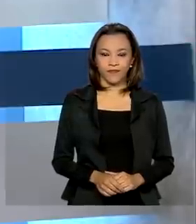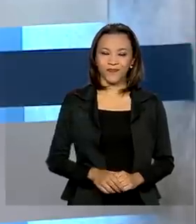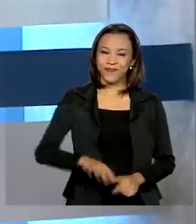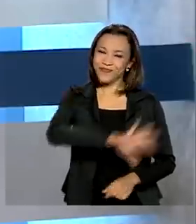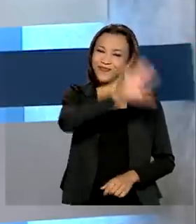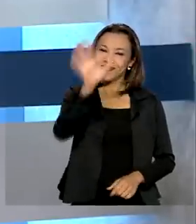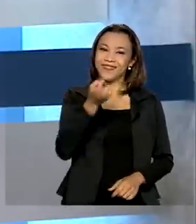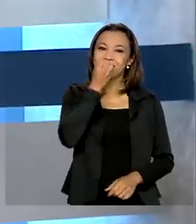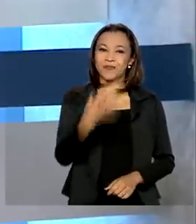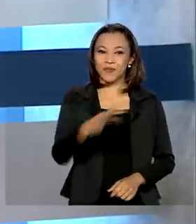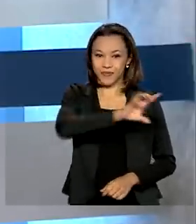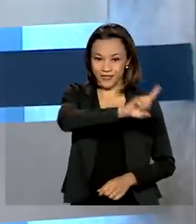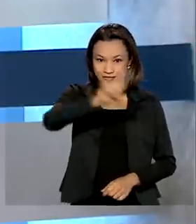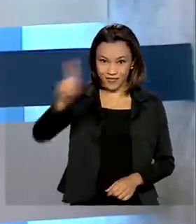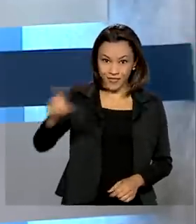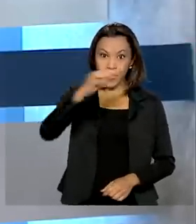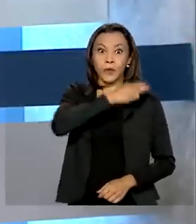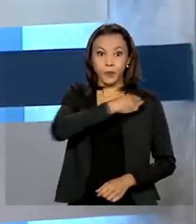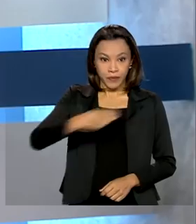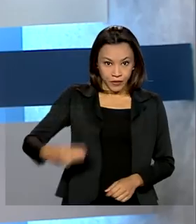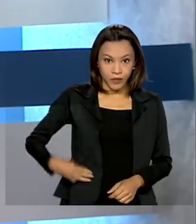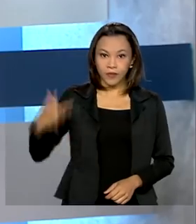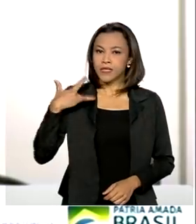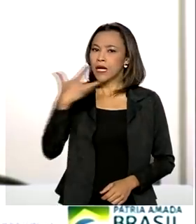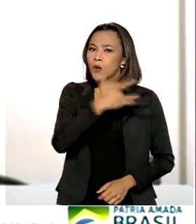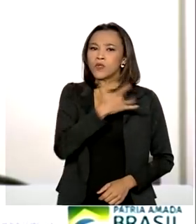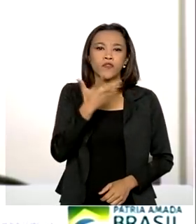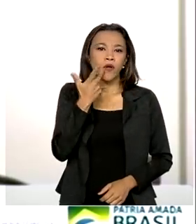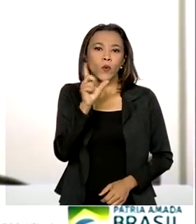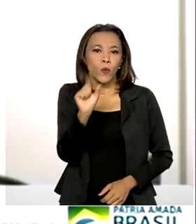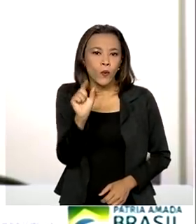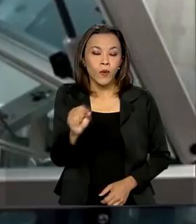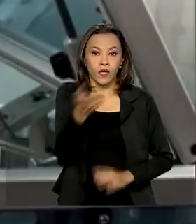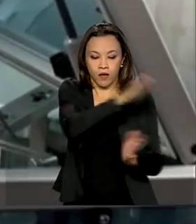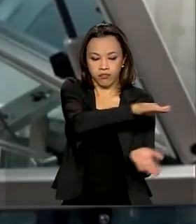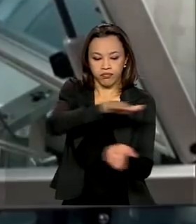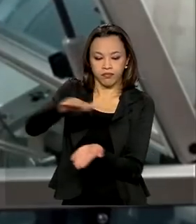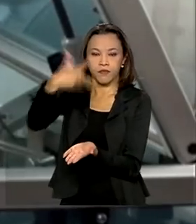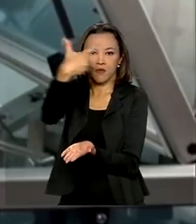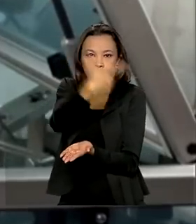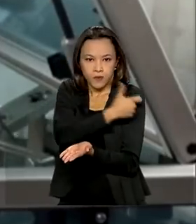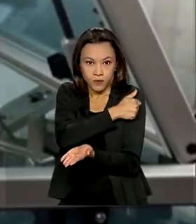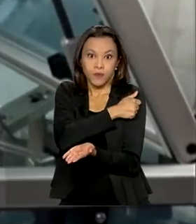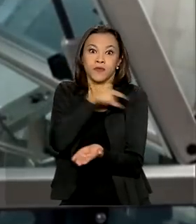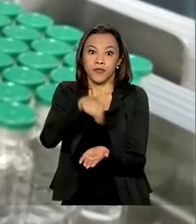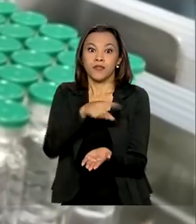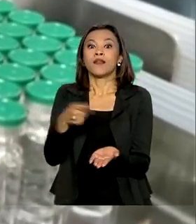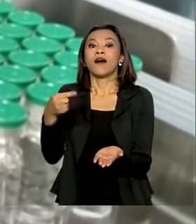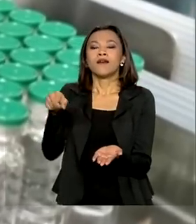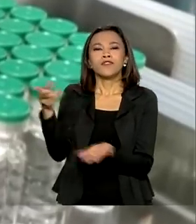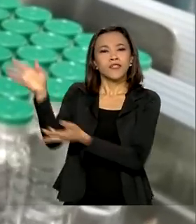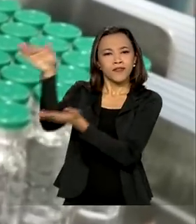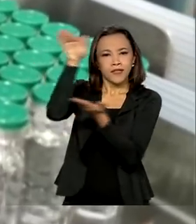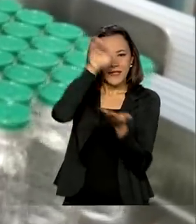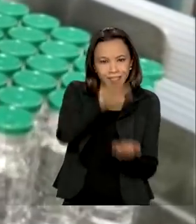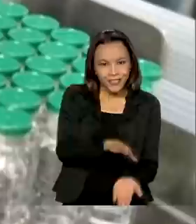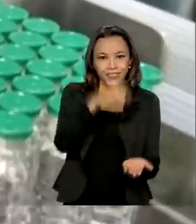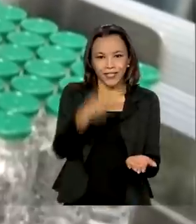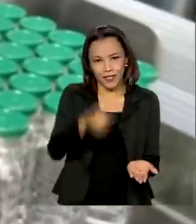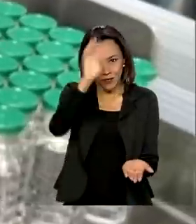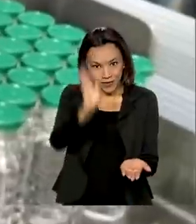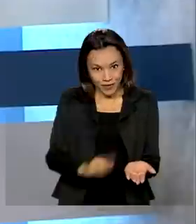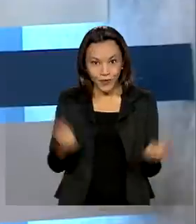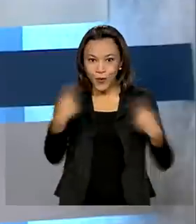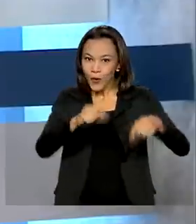Olá, bom dia. Ministro da Saúde afirma que as doses da vacina de Oxford contra a Covid começam a chegar